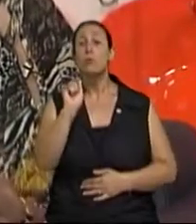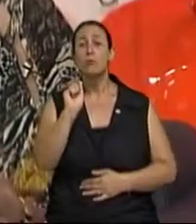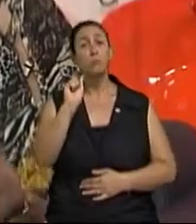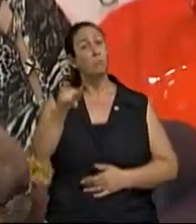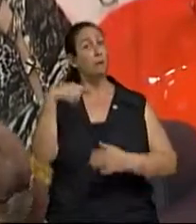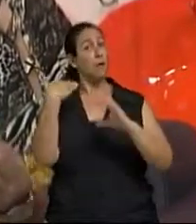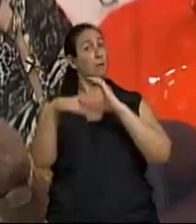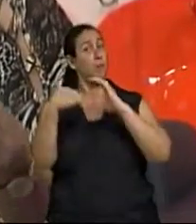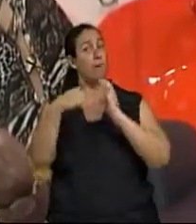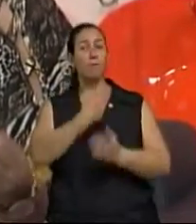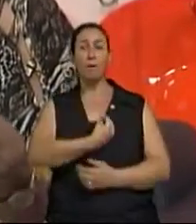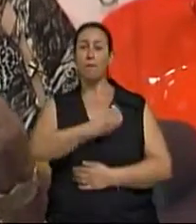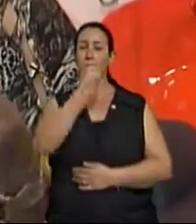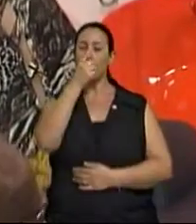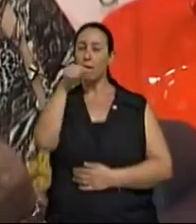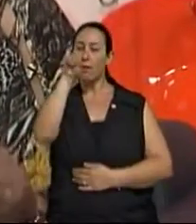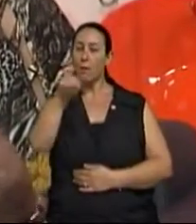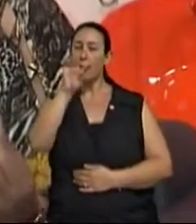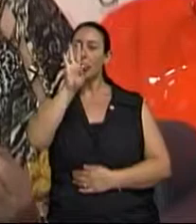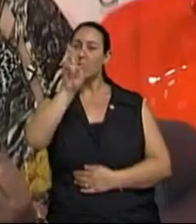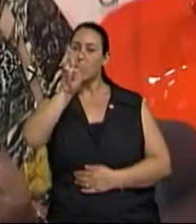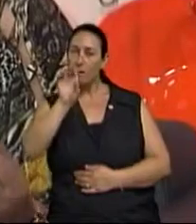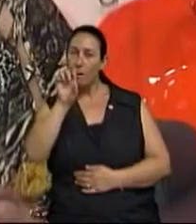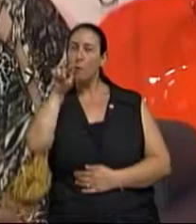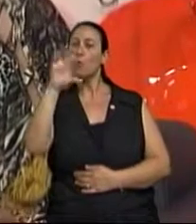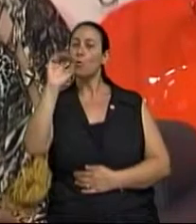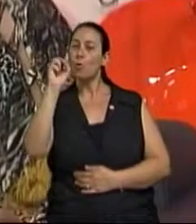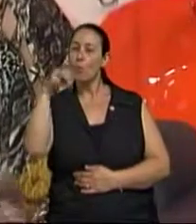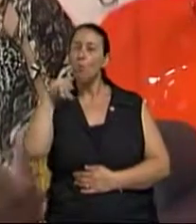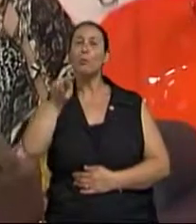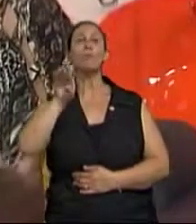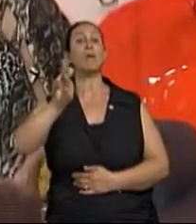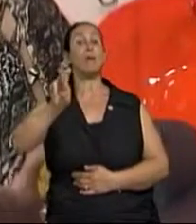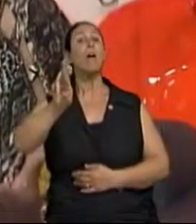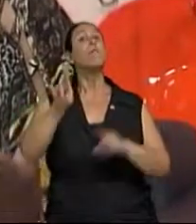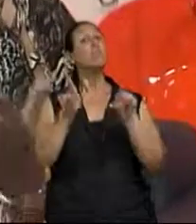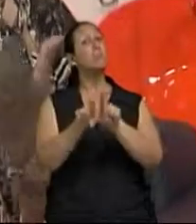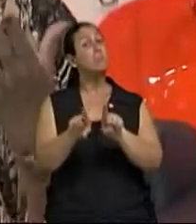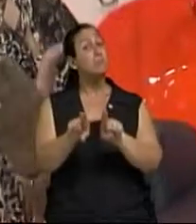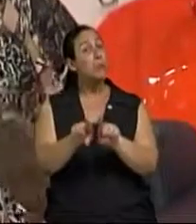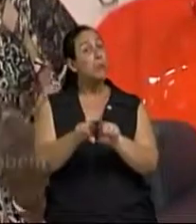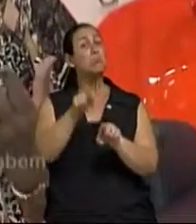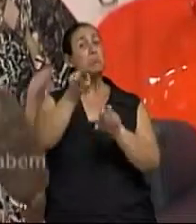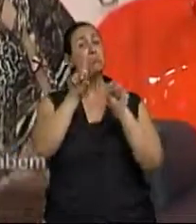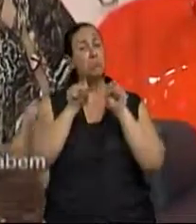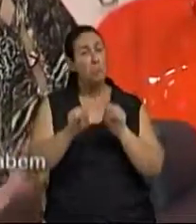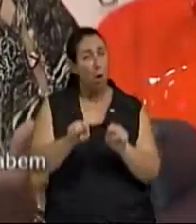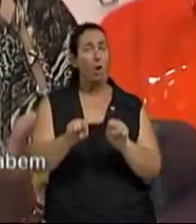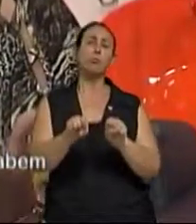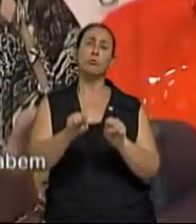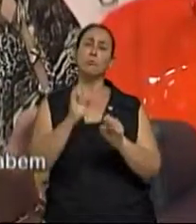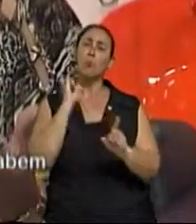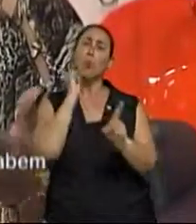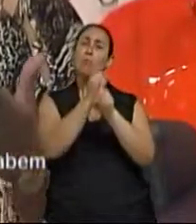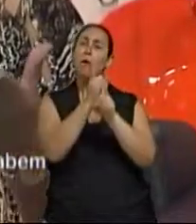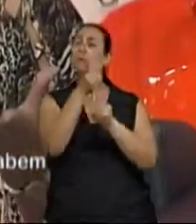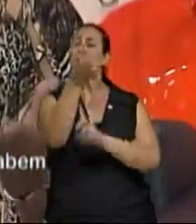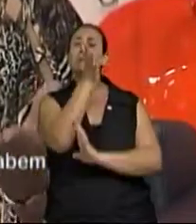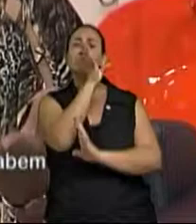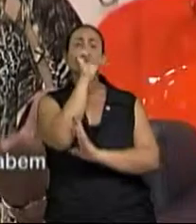nosso e-mail vivabem.tv.com.br e também nos encontrar lá no facebook